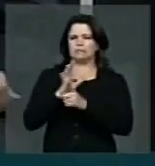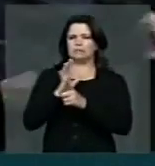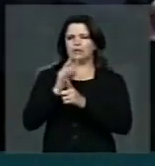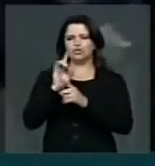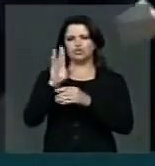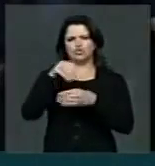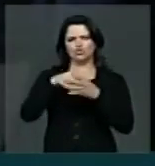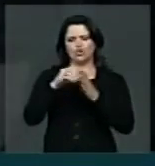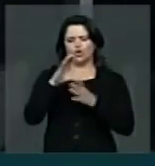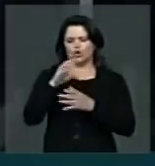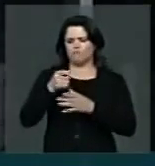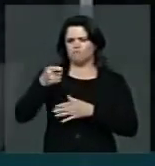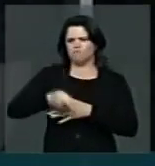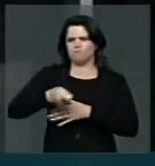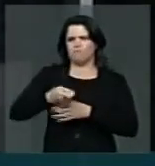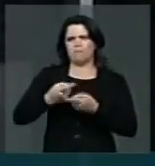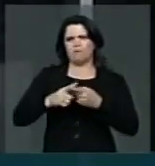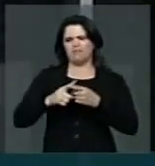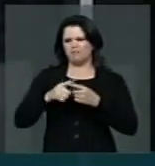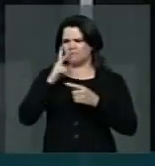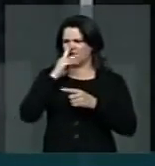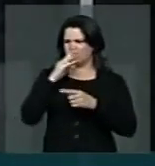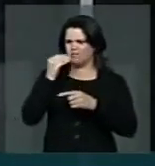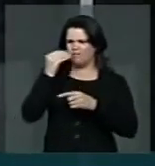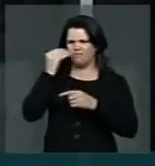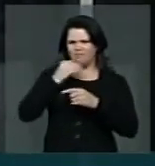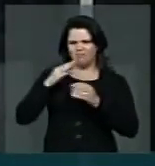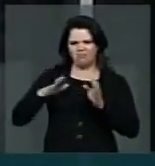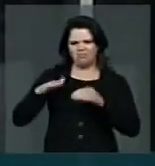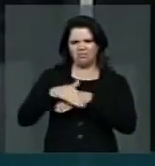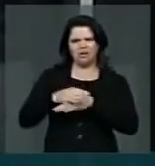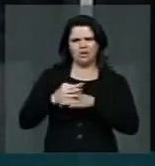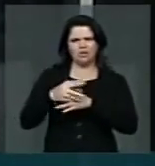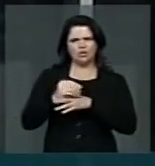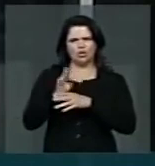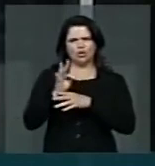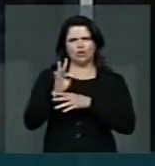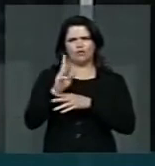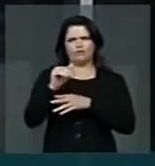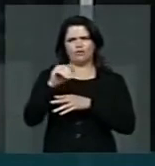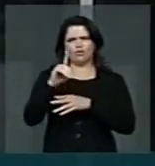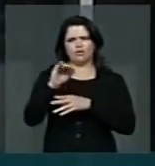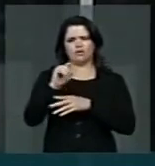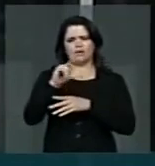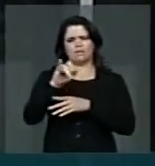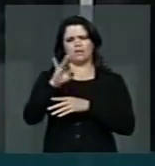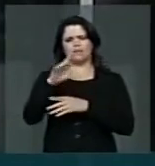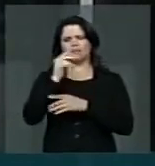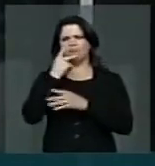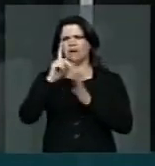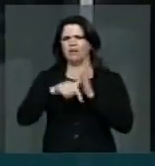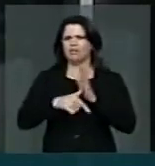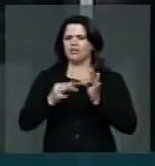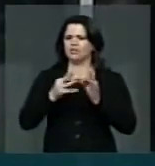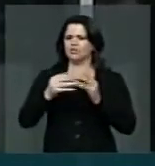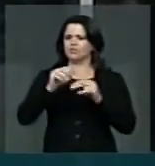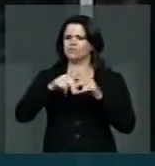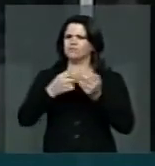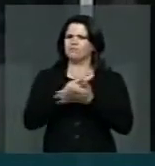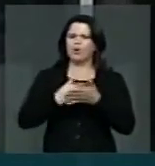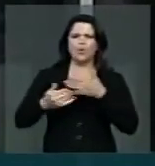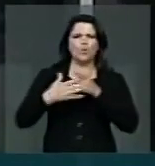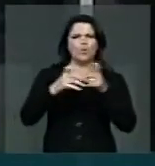só conservadora, como rebaixada, e fundamentalista, reacionária e atrasada, em todos os